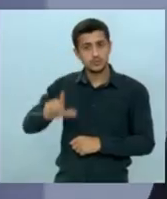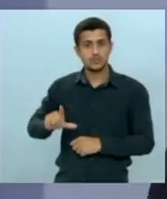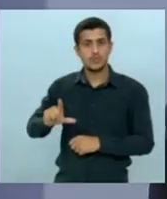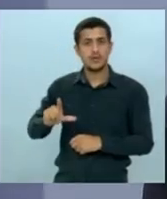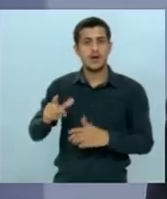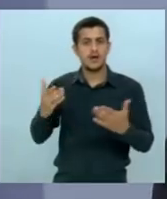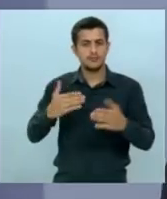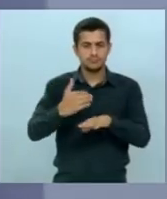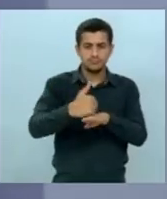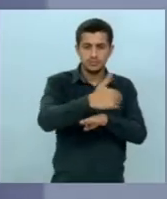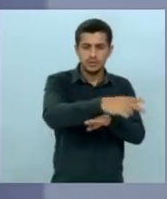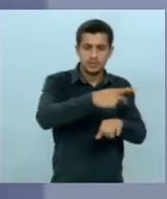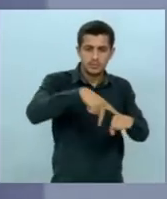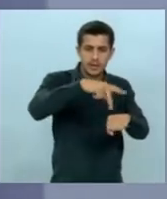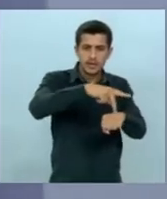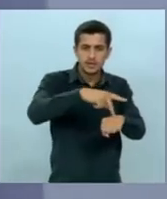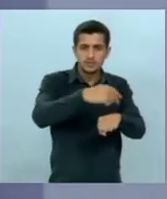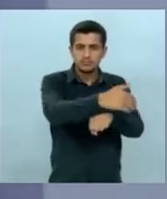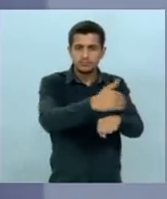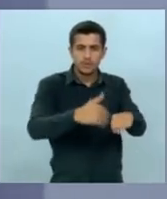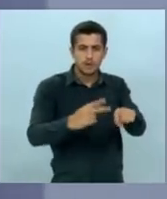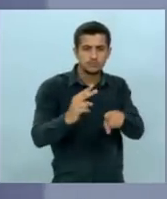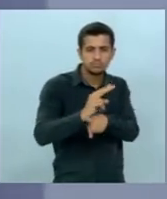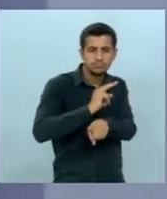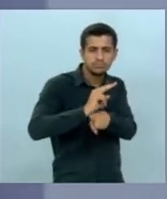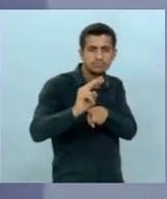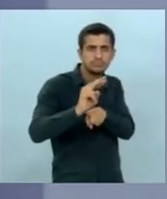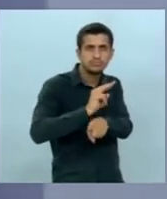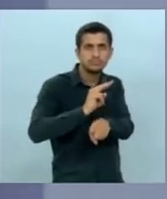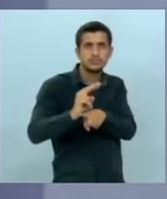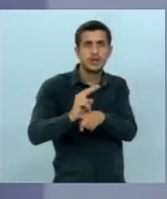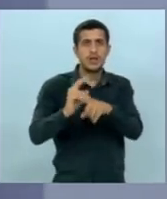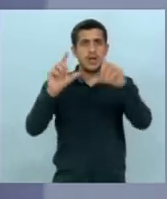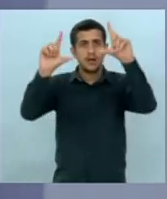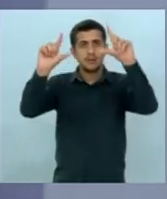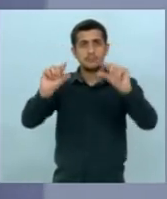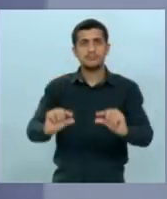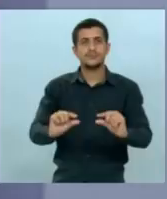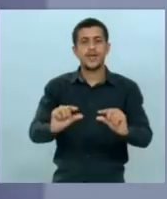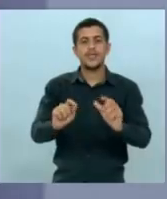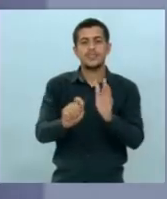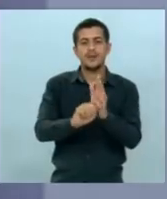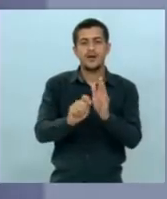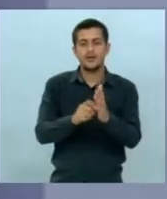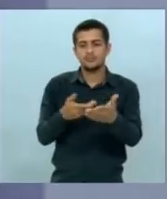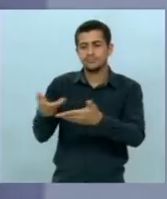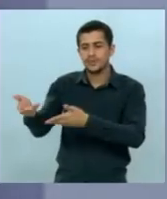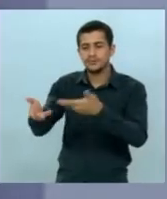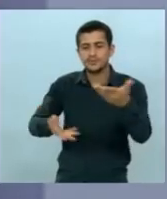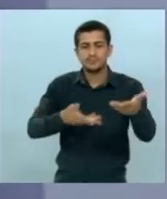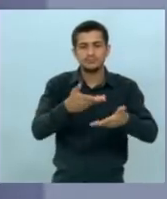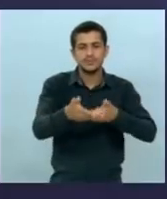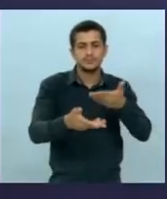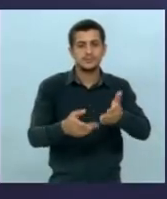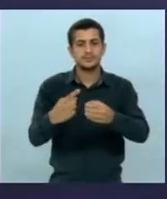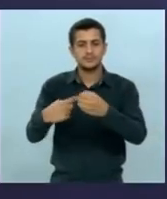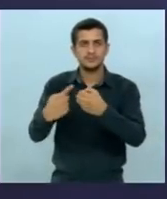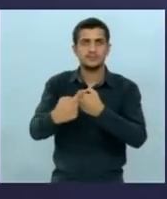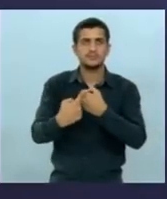blindagem candidato aqui na fronteira diminuir muito as quantidades de droga que chegam nas cidades e nos grandes centros